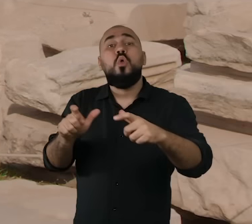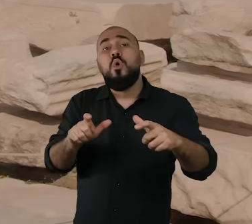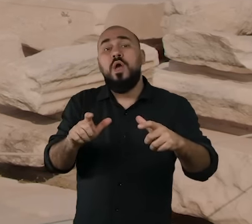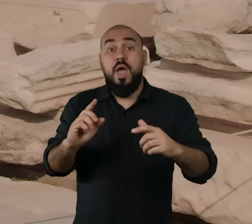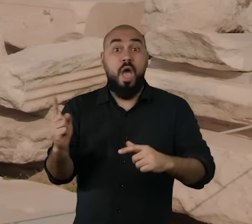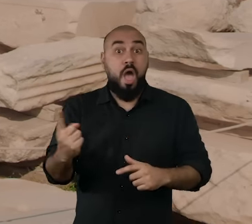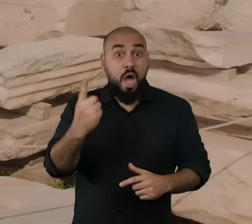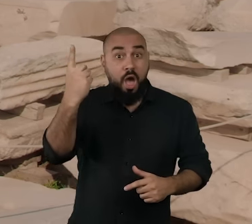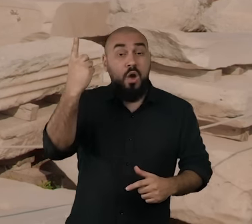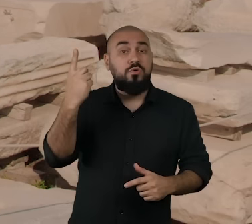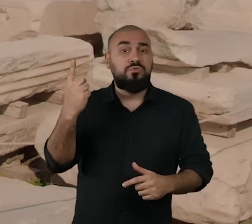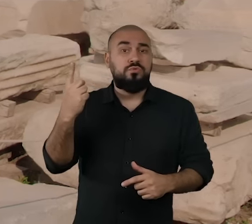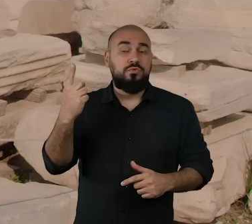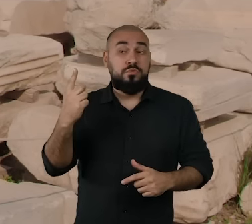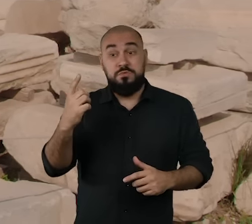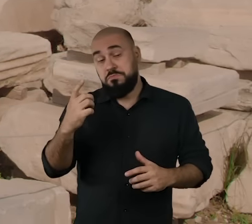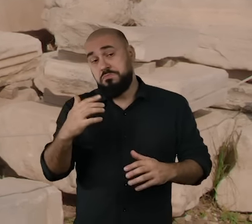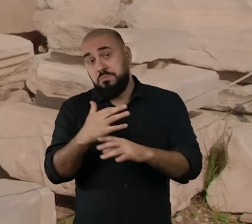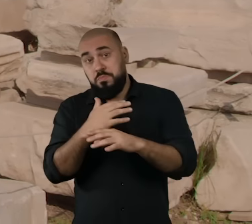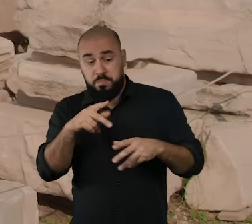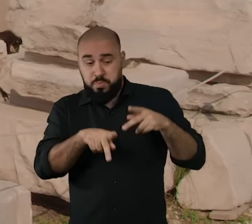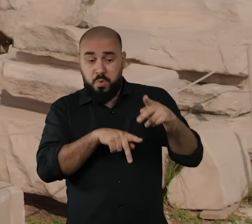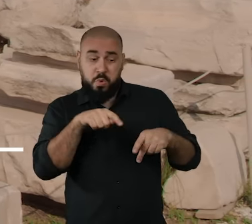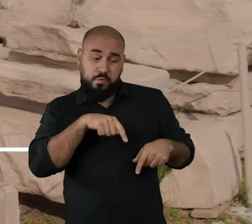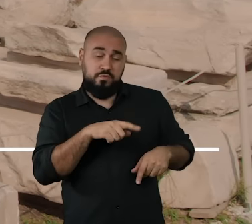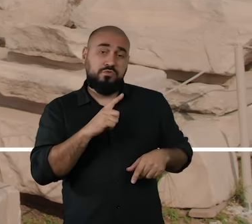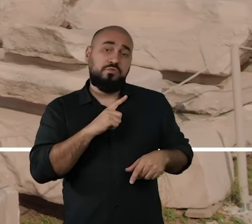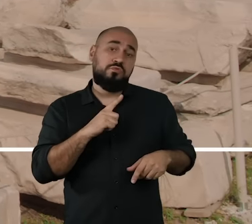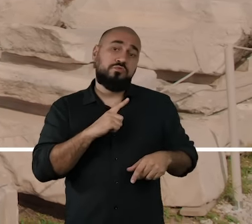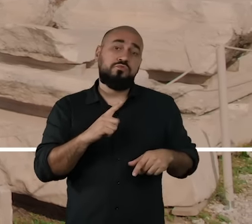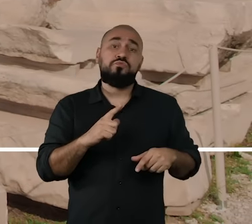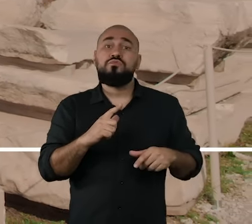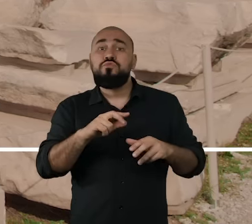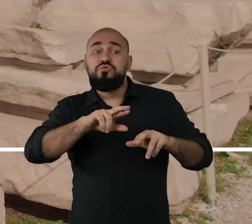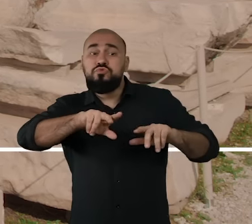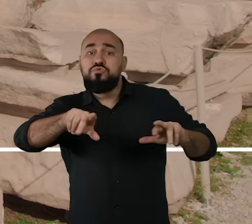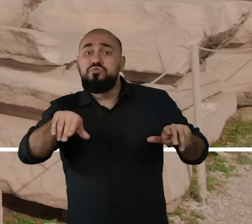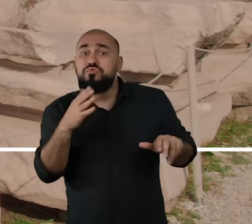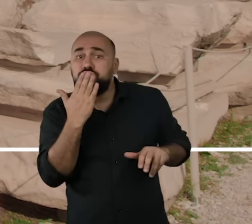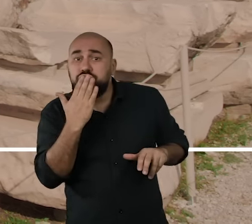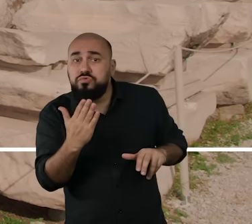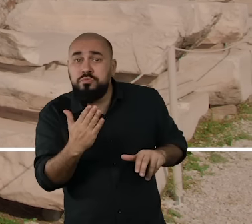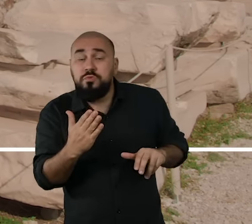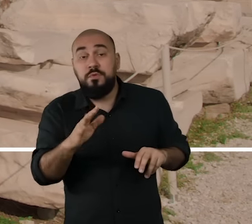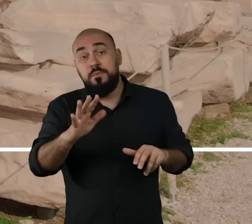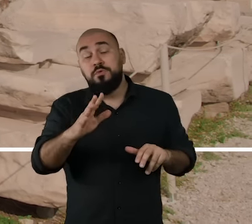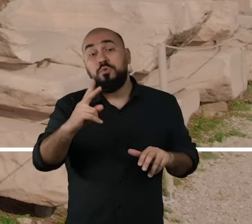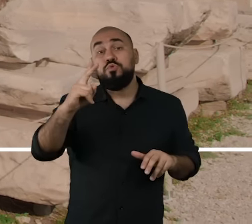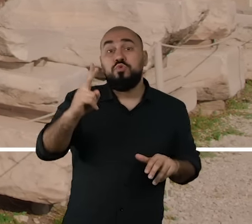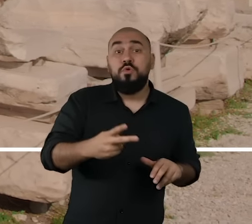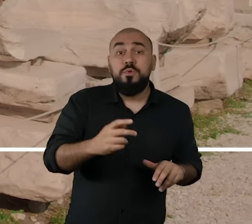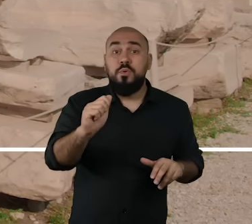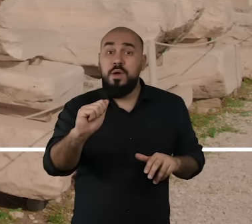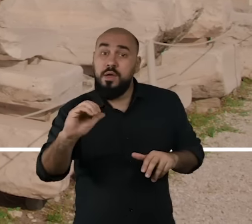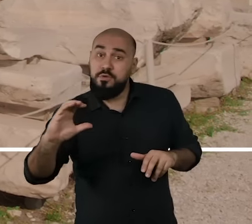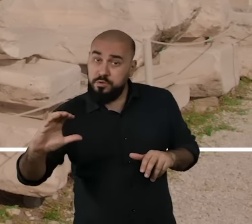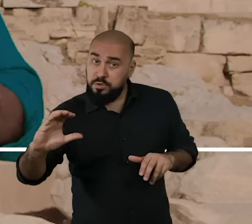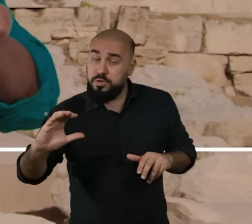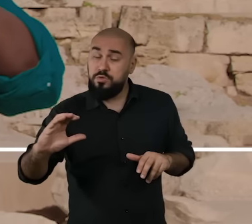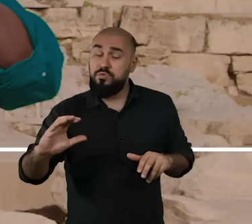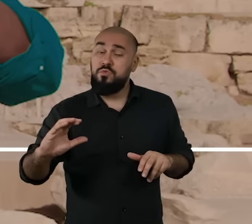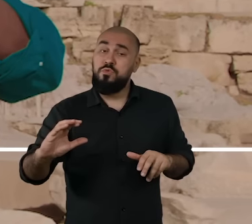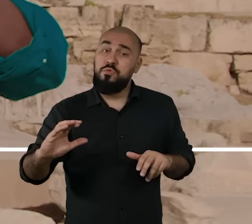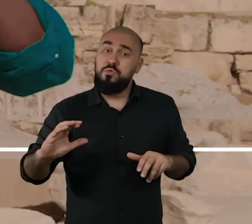altos da região. Entre esses povos havia, por exemplo, os Aqueus. Então, por volta de 2.000 a.C. aproximadamente,